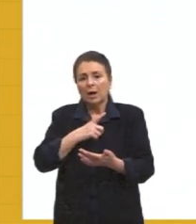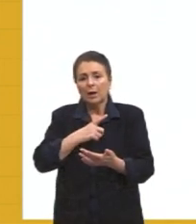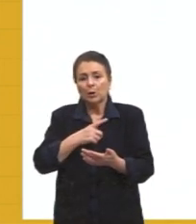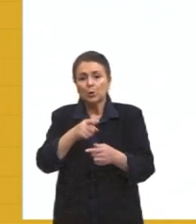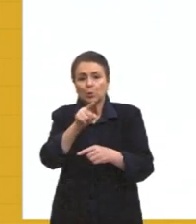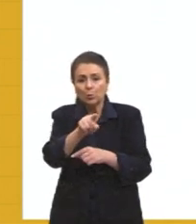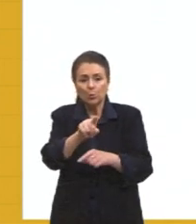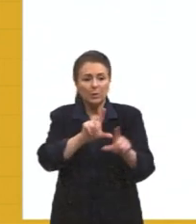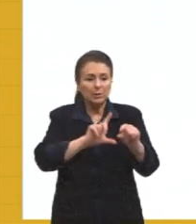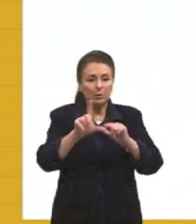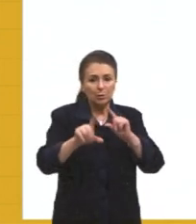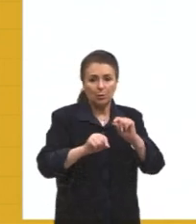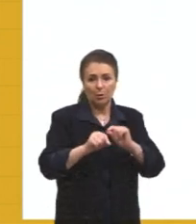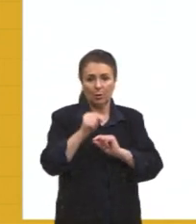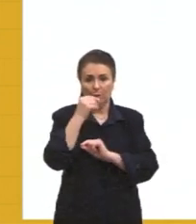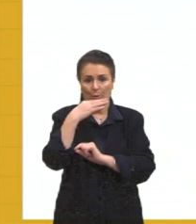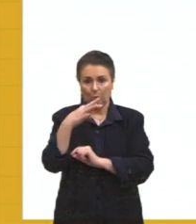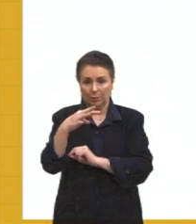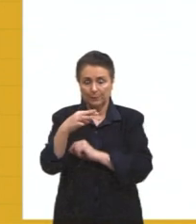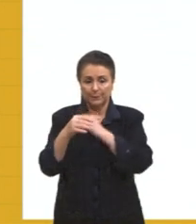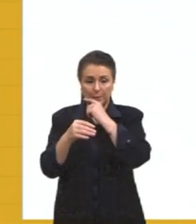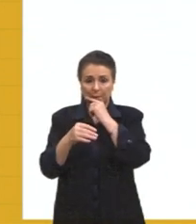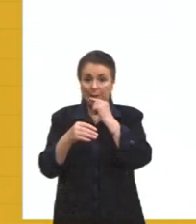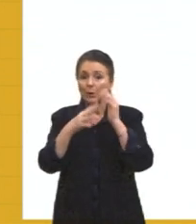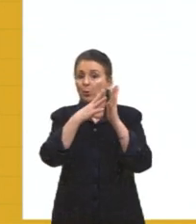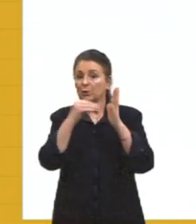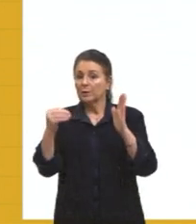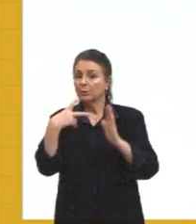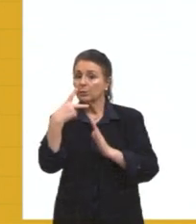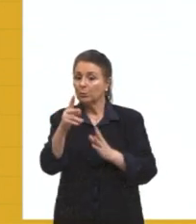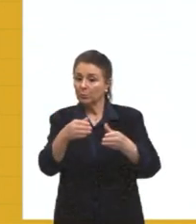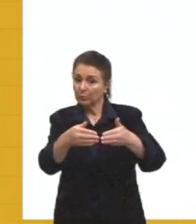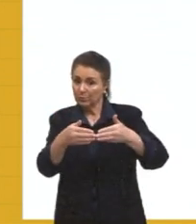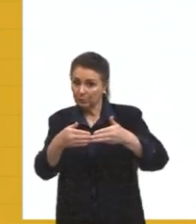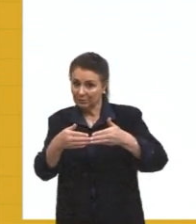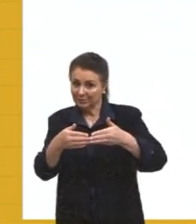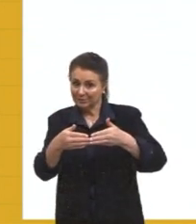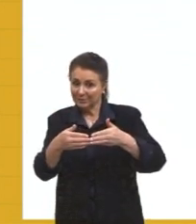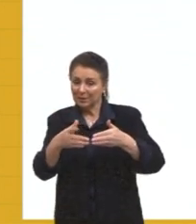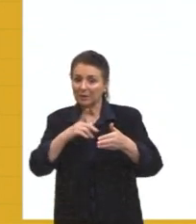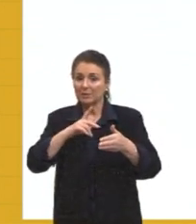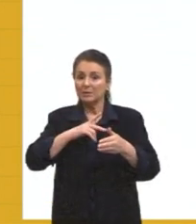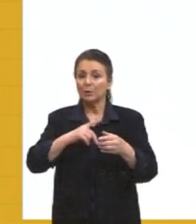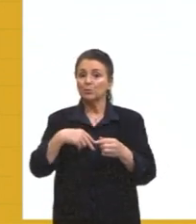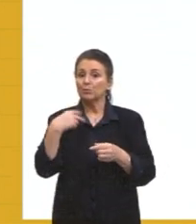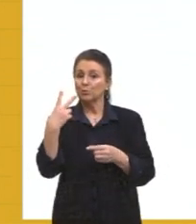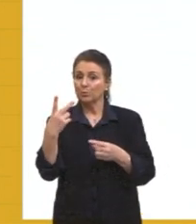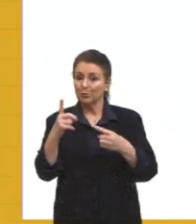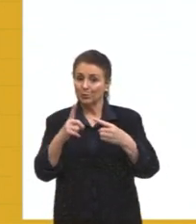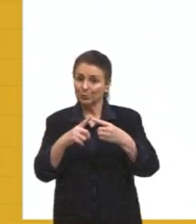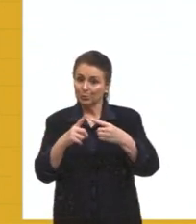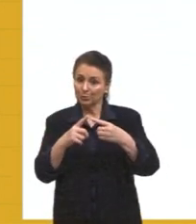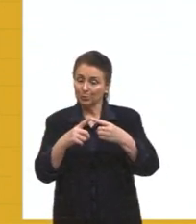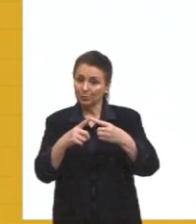com a tua cor, né, com o modelo que tu quer, aquela coisa toda. E aí nós vamos ter os dois tipos de